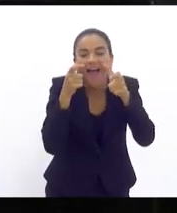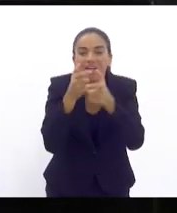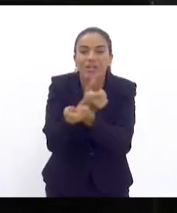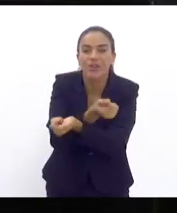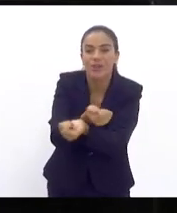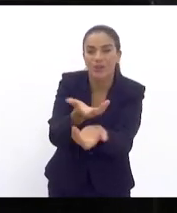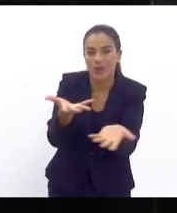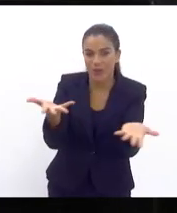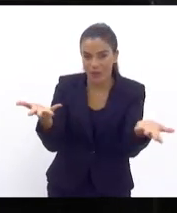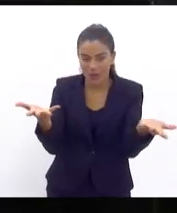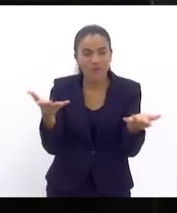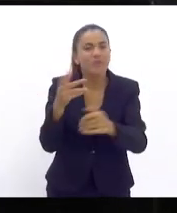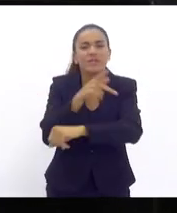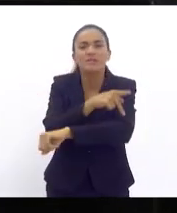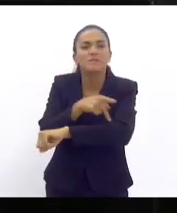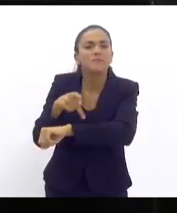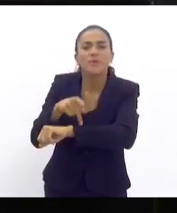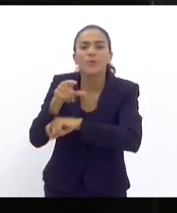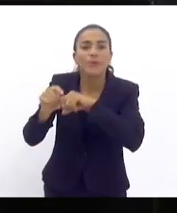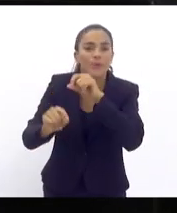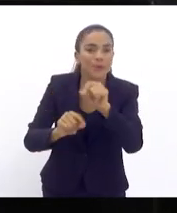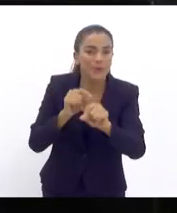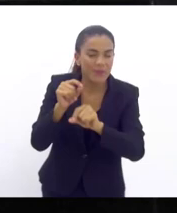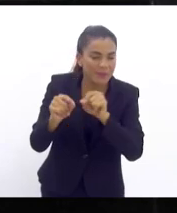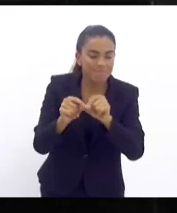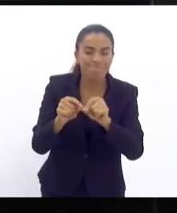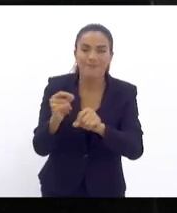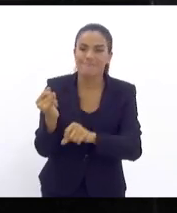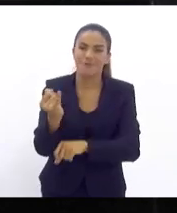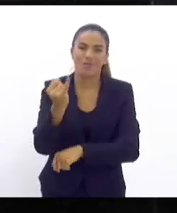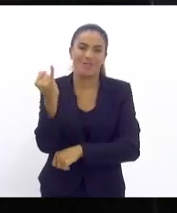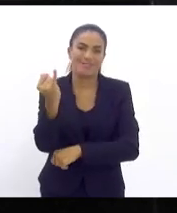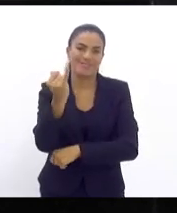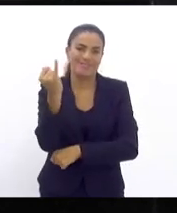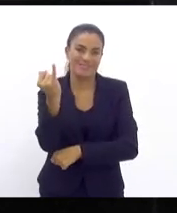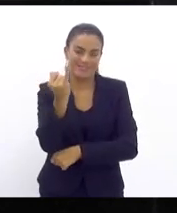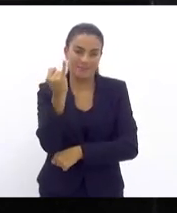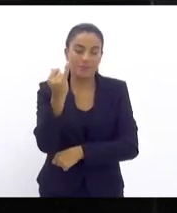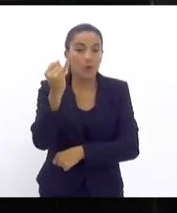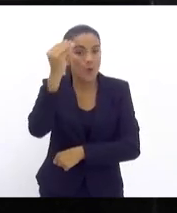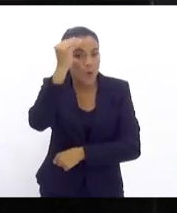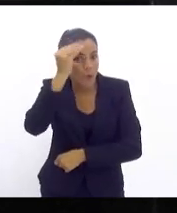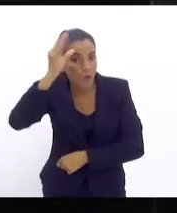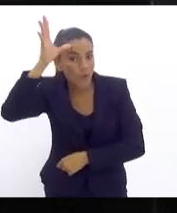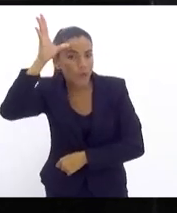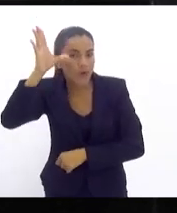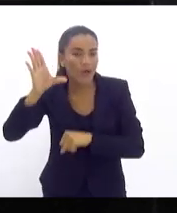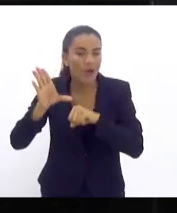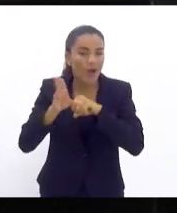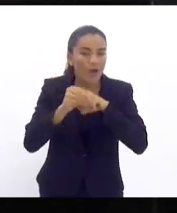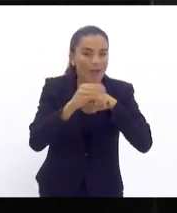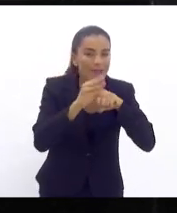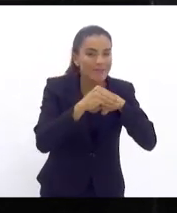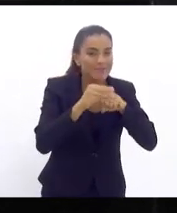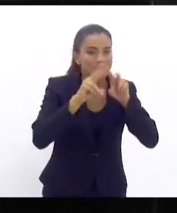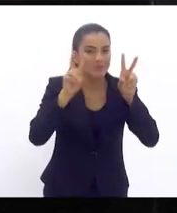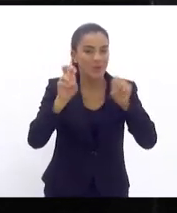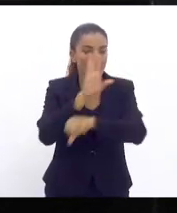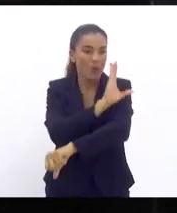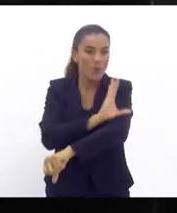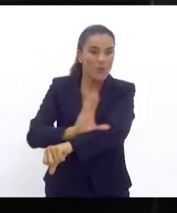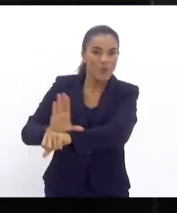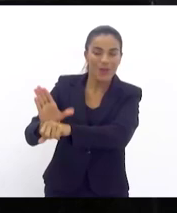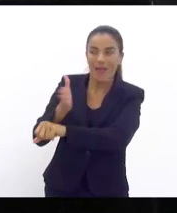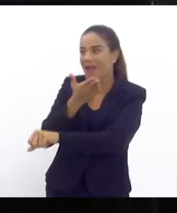pedagogicamente algo muito importante, o conhecimento da cultura de um outro